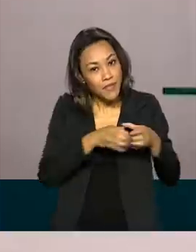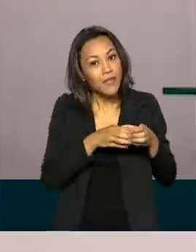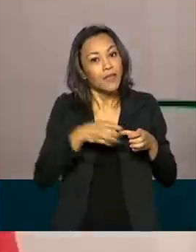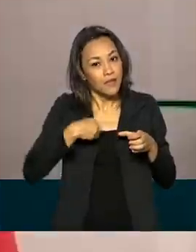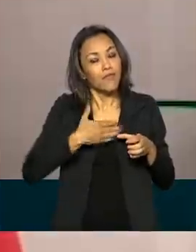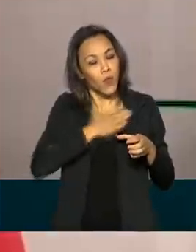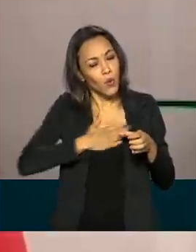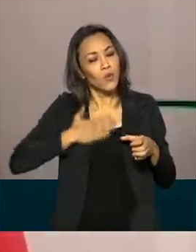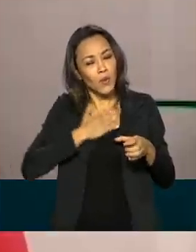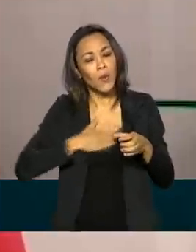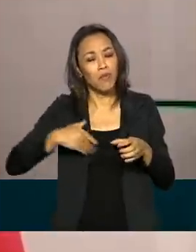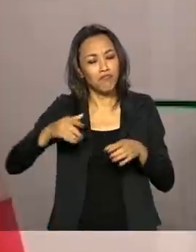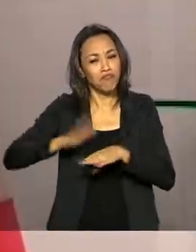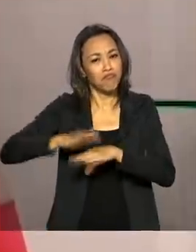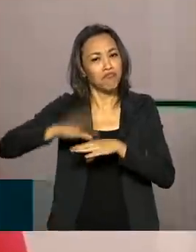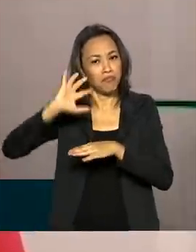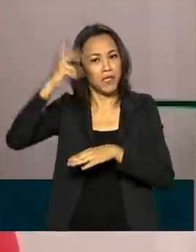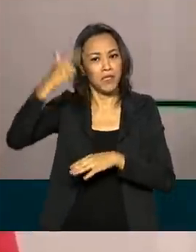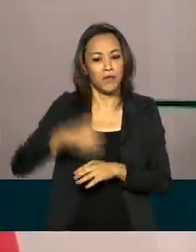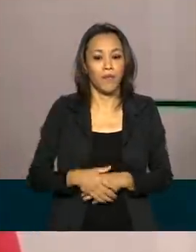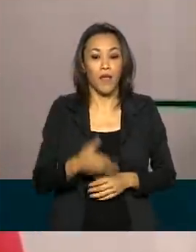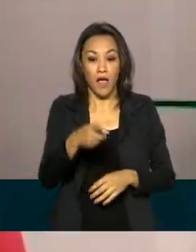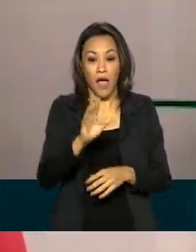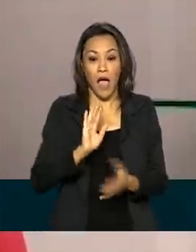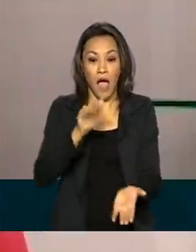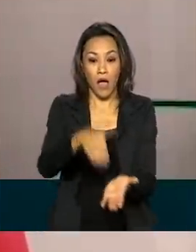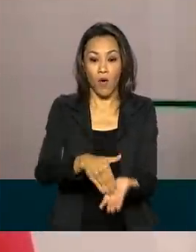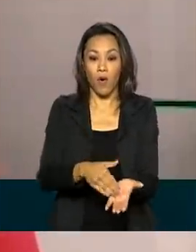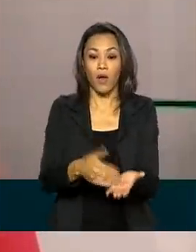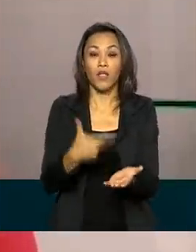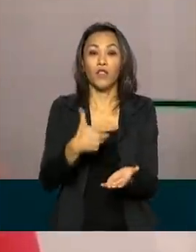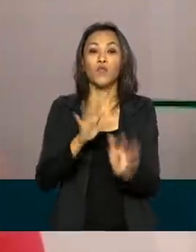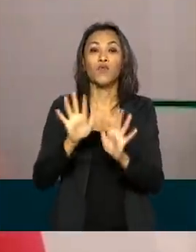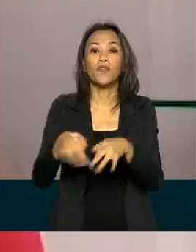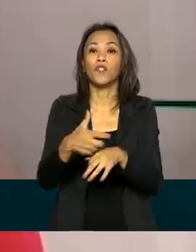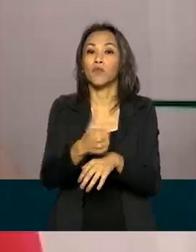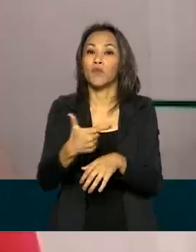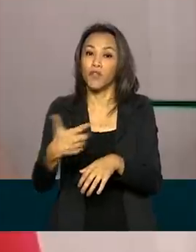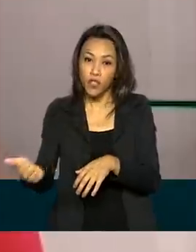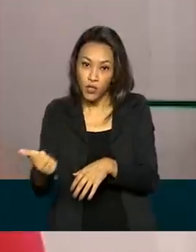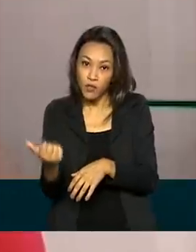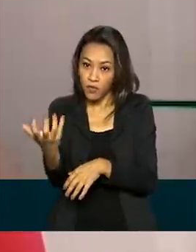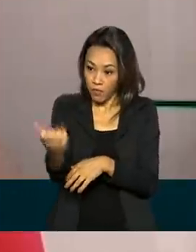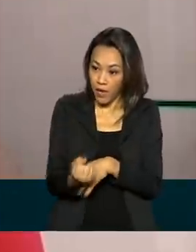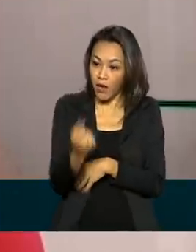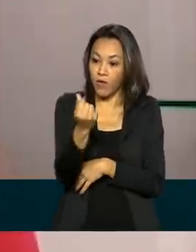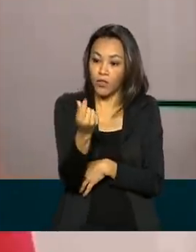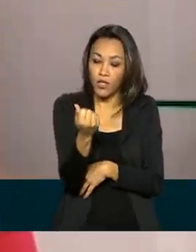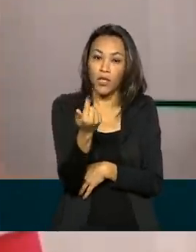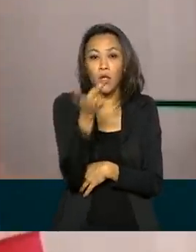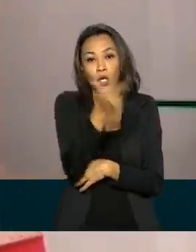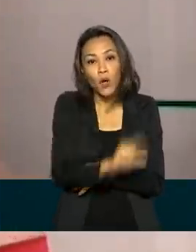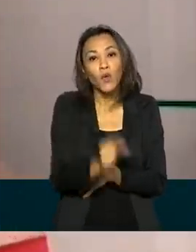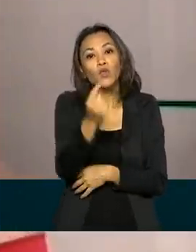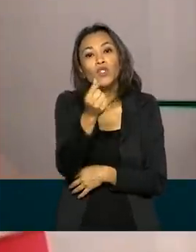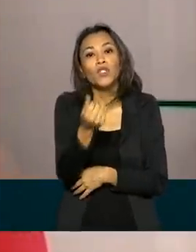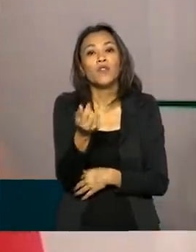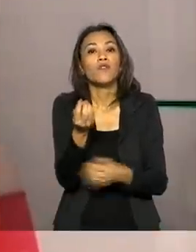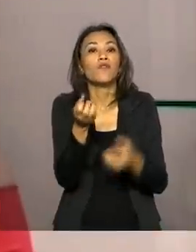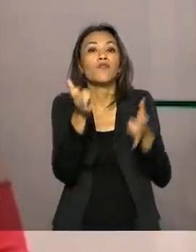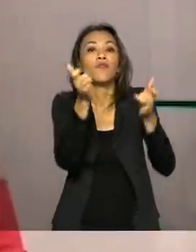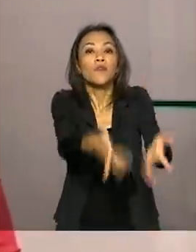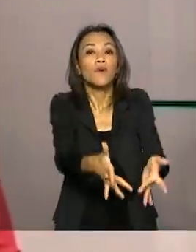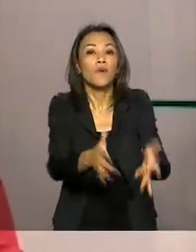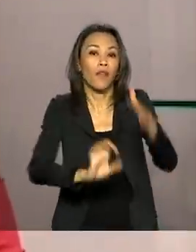encontrada. Umas vão pegar um reembolso agora no final de 2021 e outras deixaram de crédito na empresa para uma futura viagem.